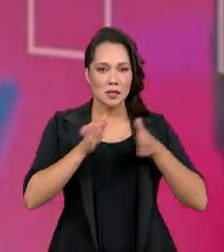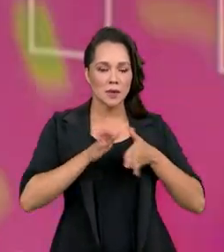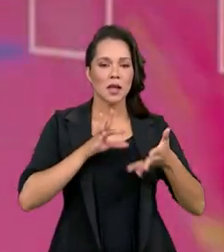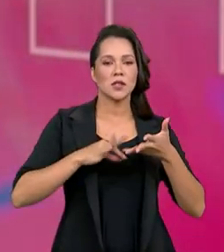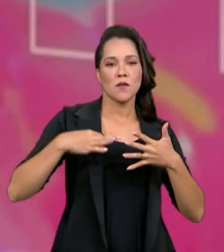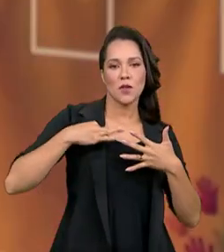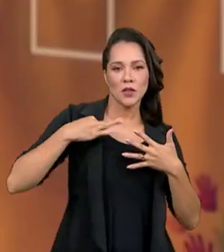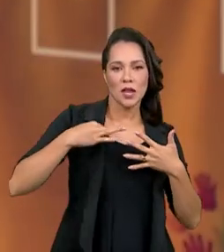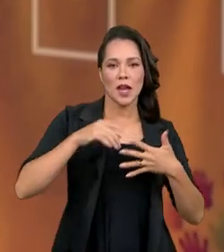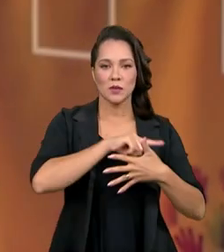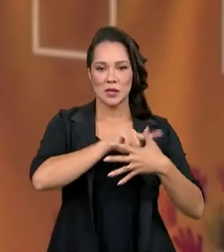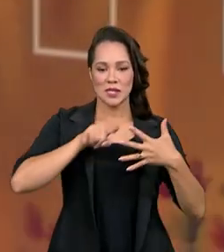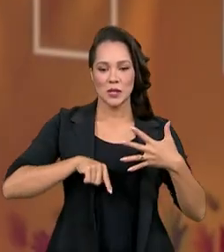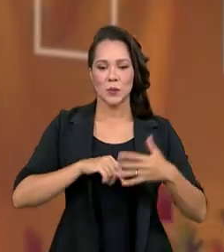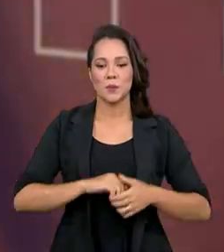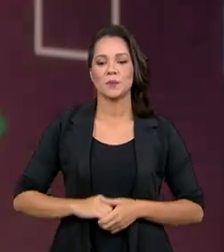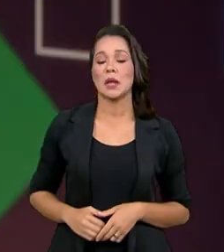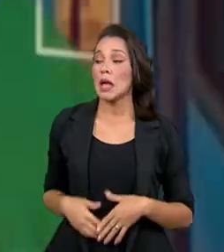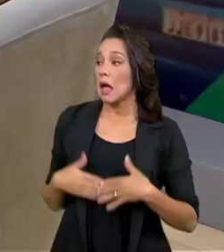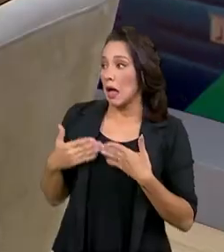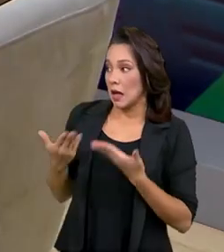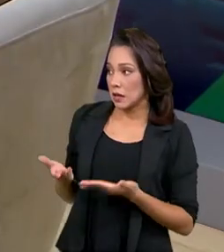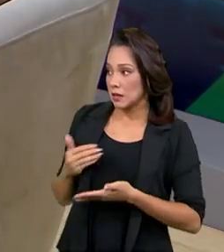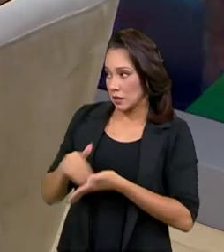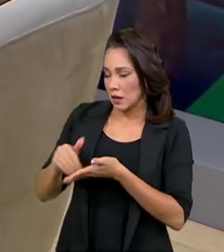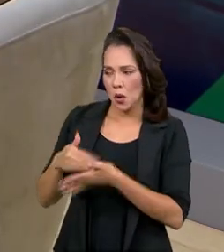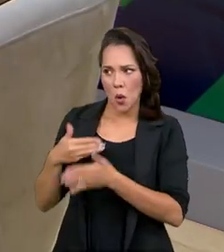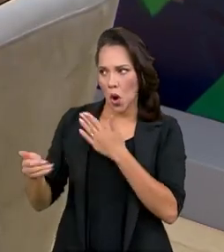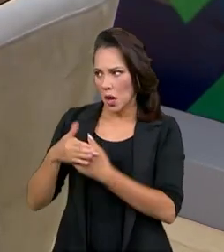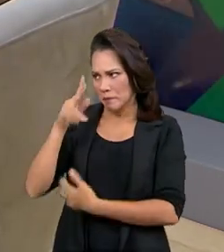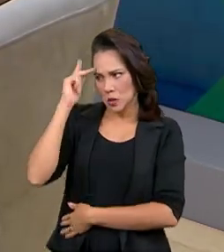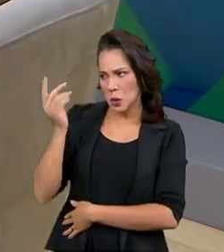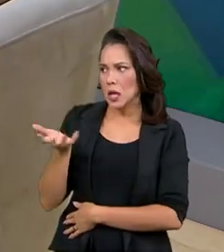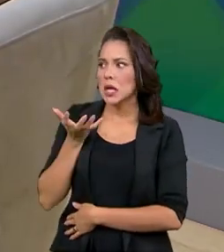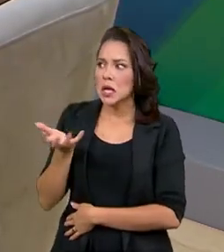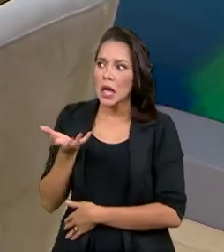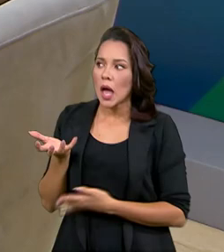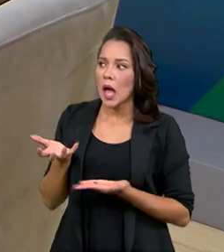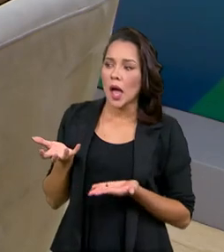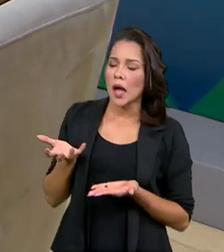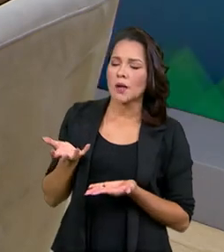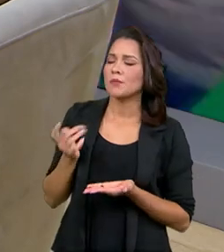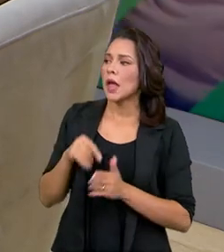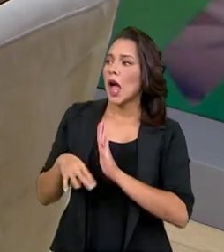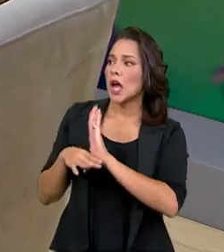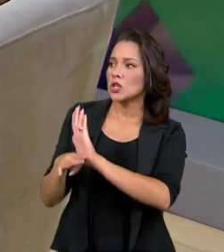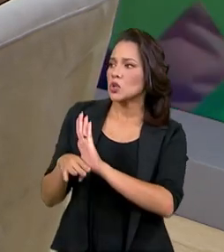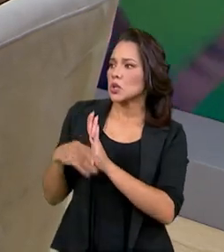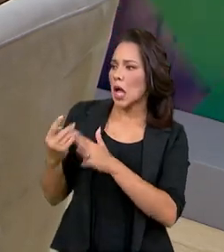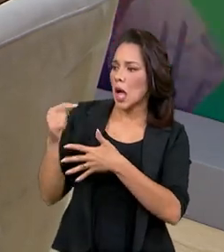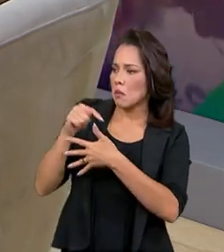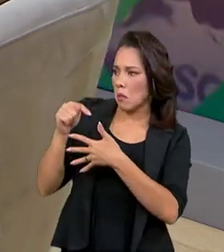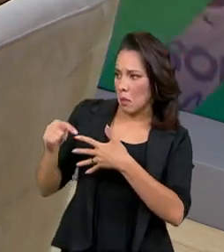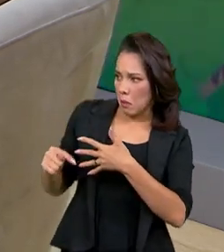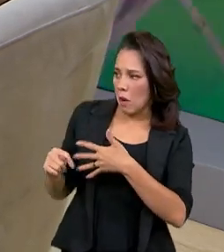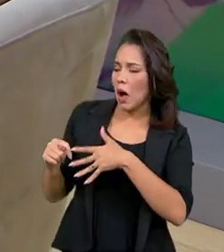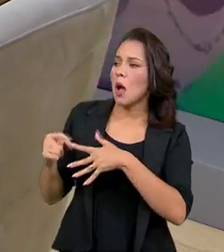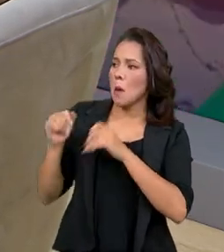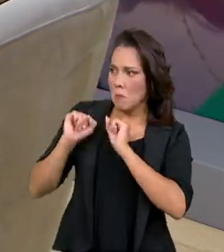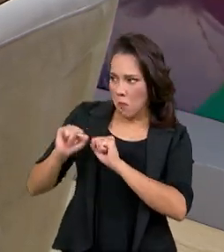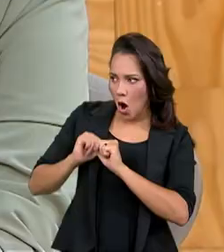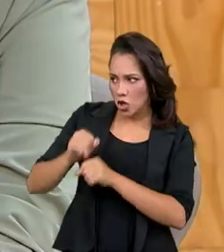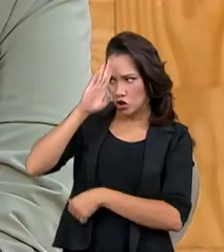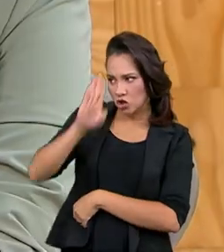voluntariado. E aí, secretária, qualquer pessoa que queira, então, ajudar numa dessas áreas, pode